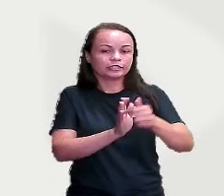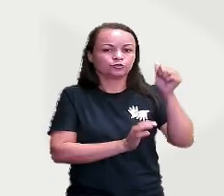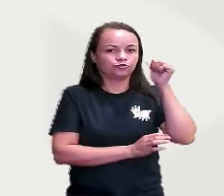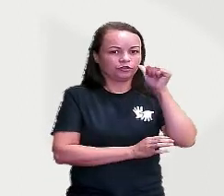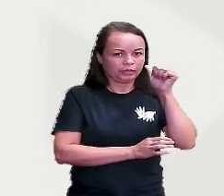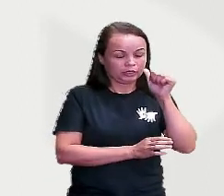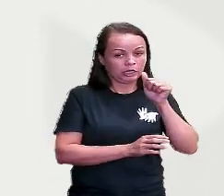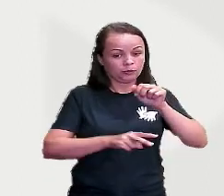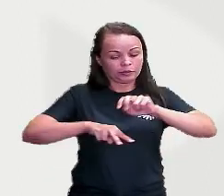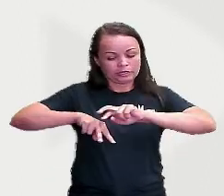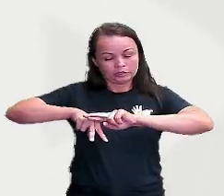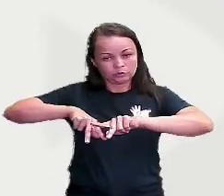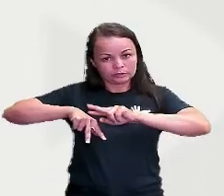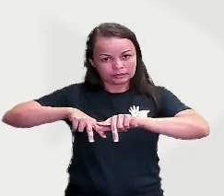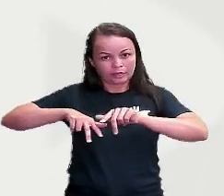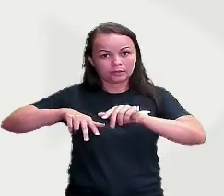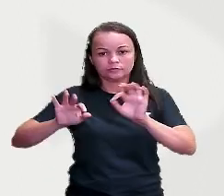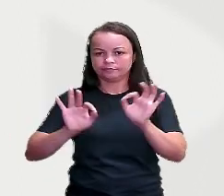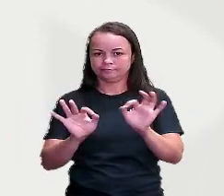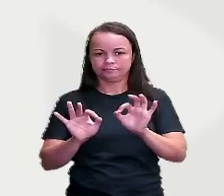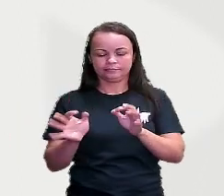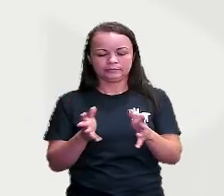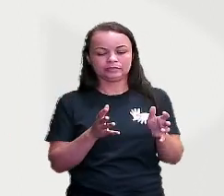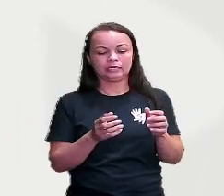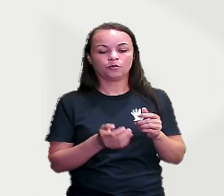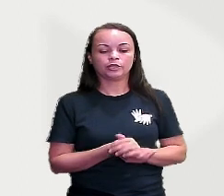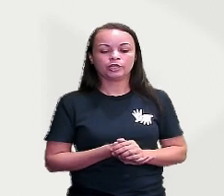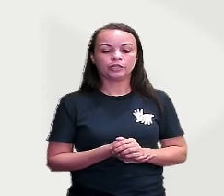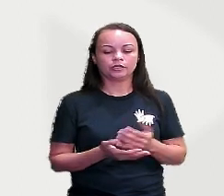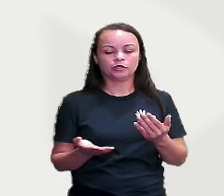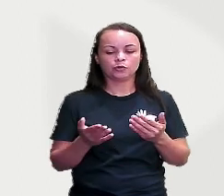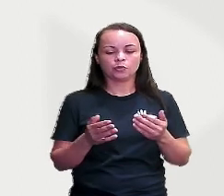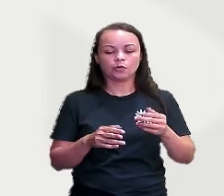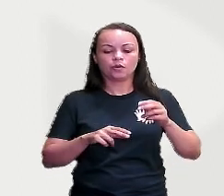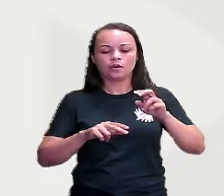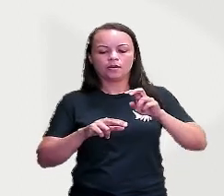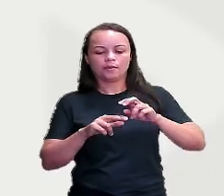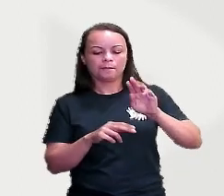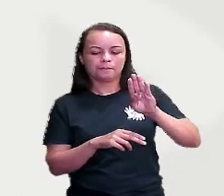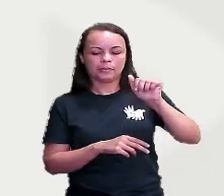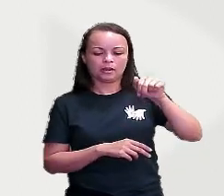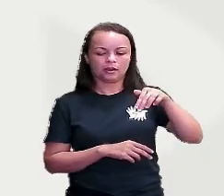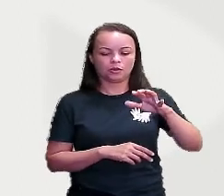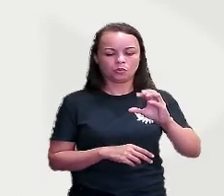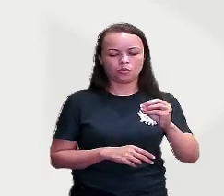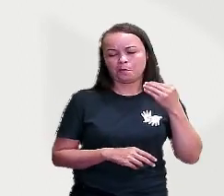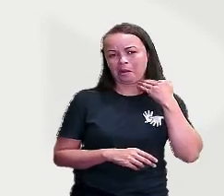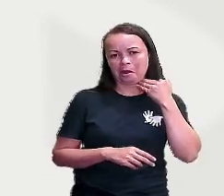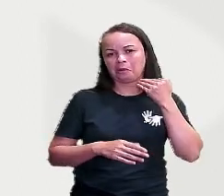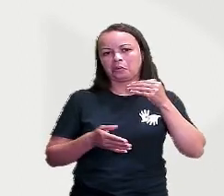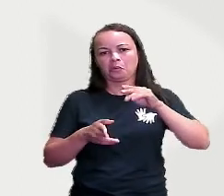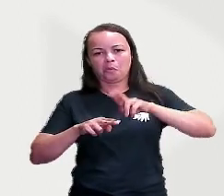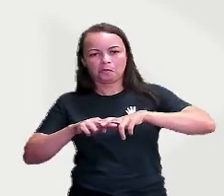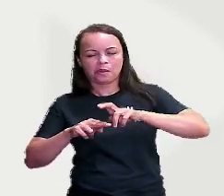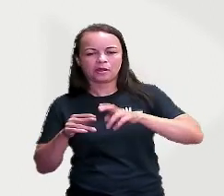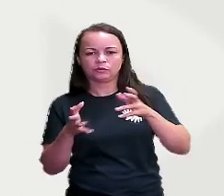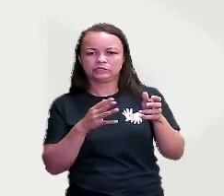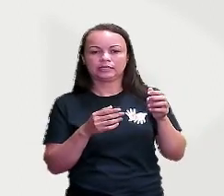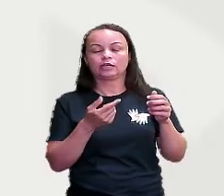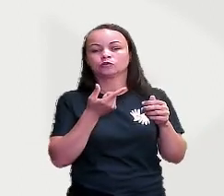feminino, tá? E o banco é do gênero masculino e não do sexo masculino, tá? Vamos lá.